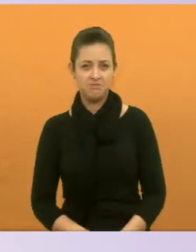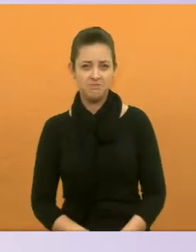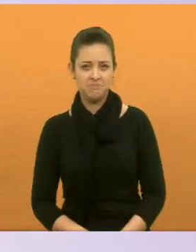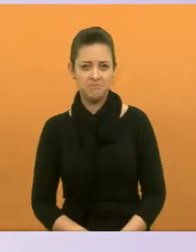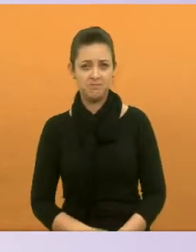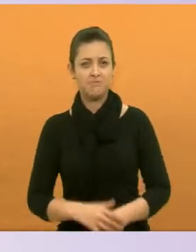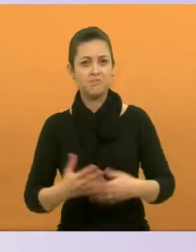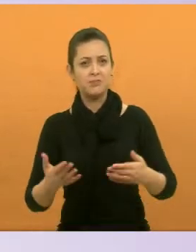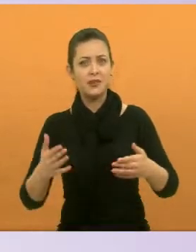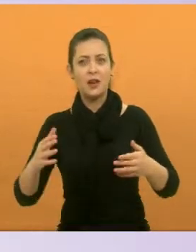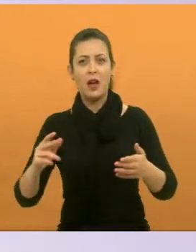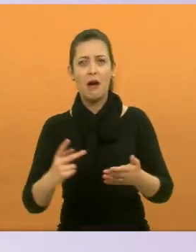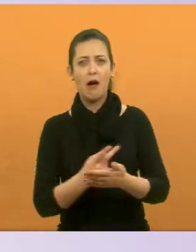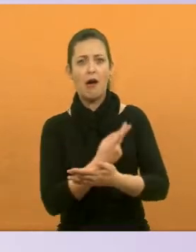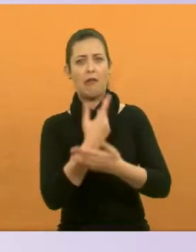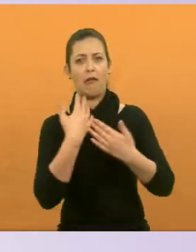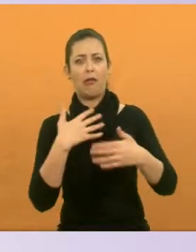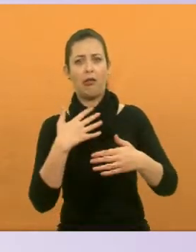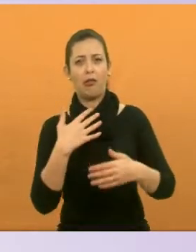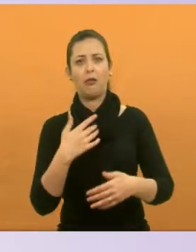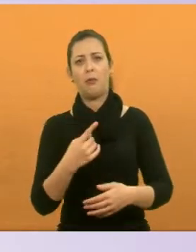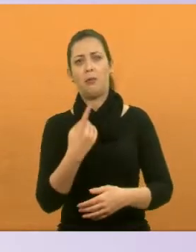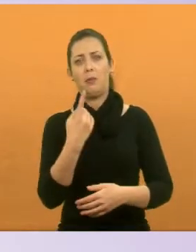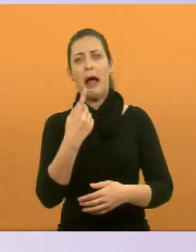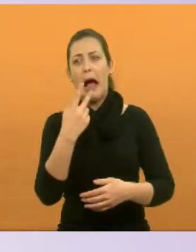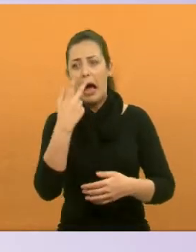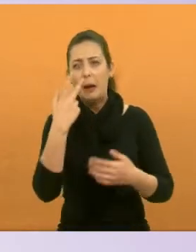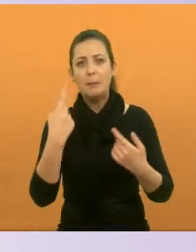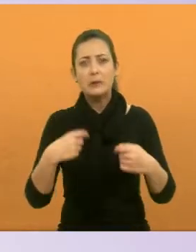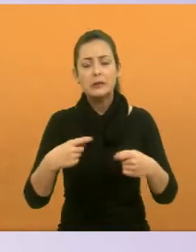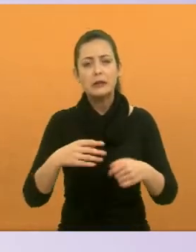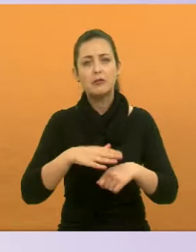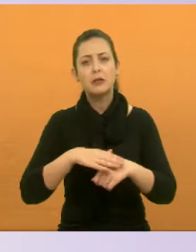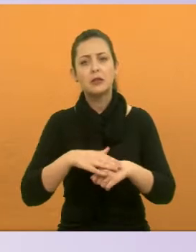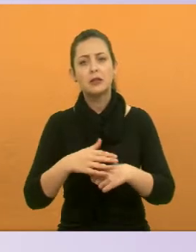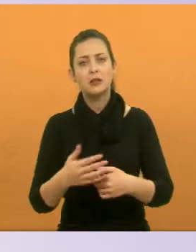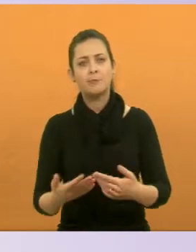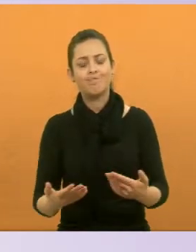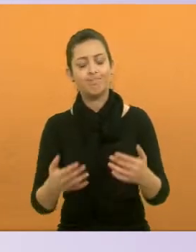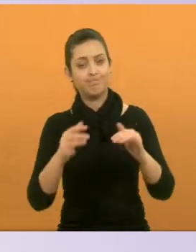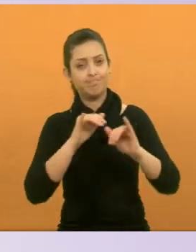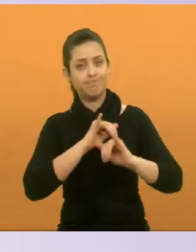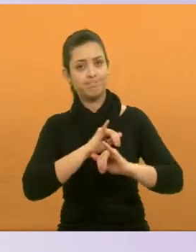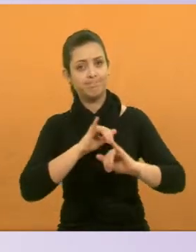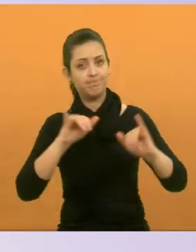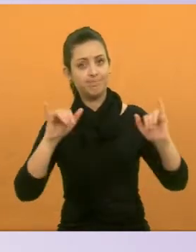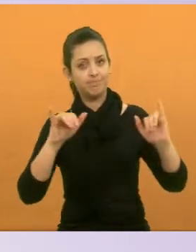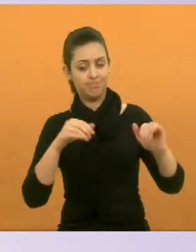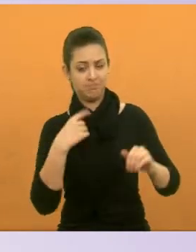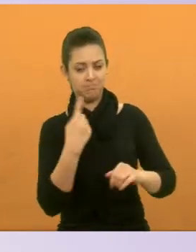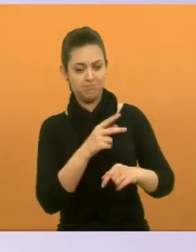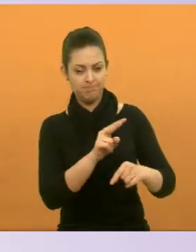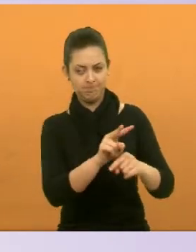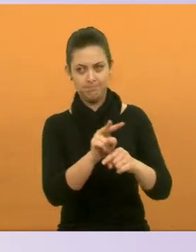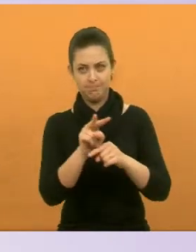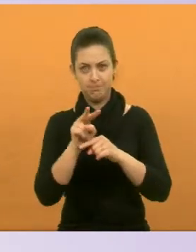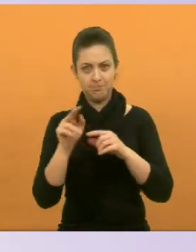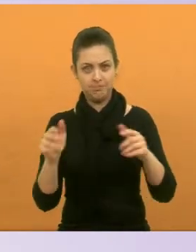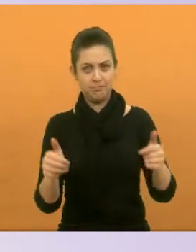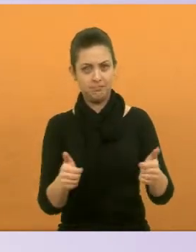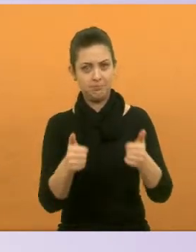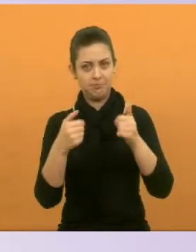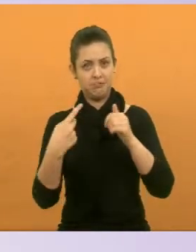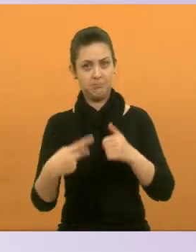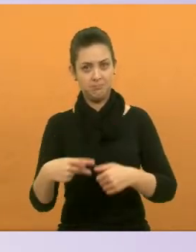precisam acontecer primeiro para tomar as devidas providências. Então, isso aí é um alerta para que nós cuidemos melhor do nosso